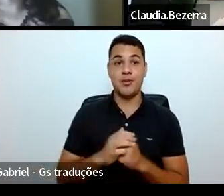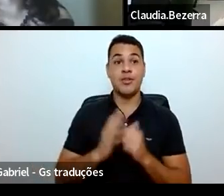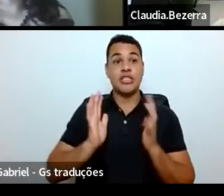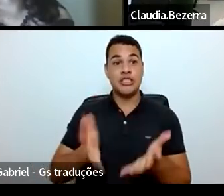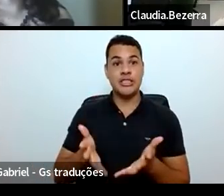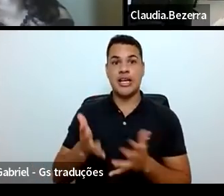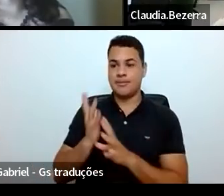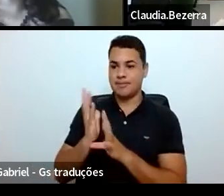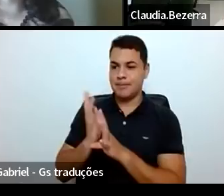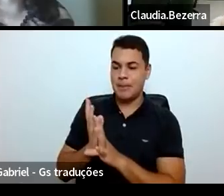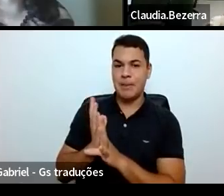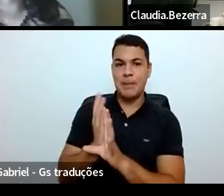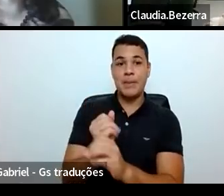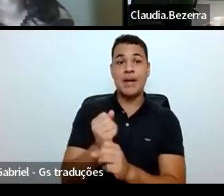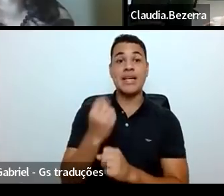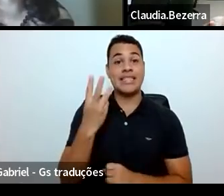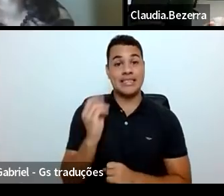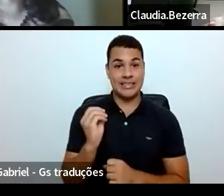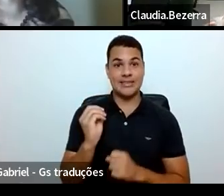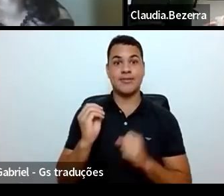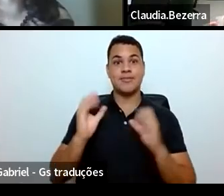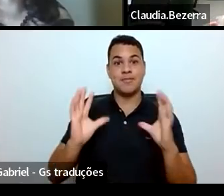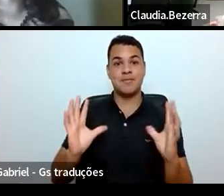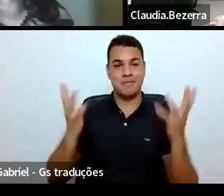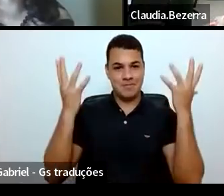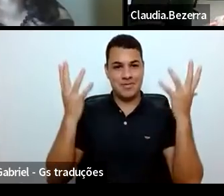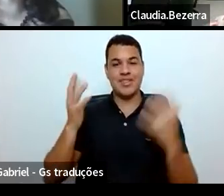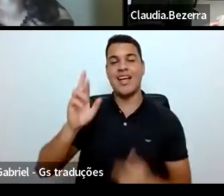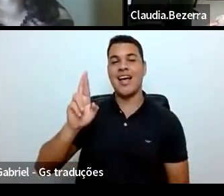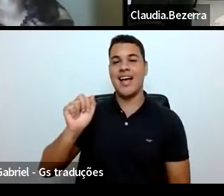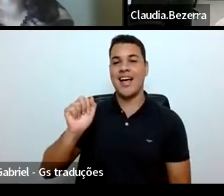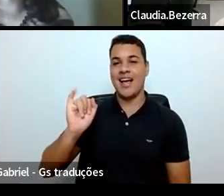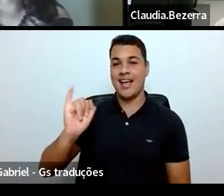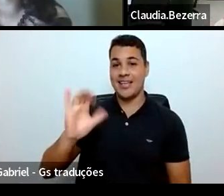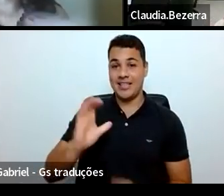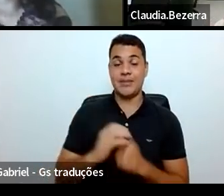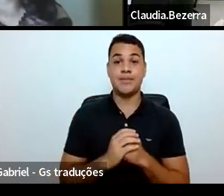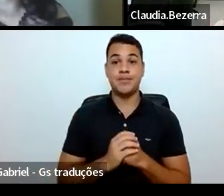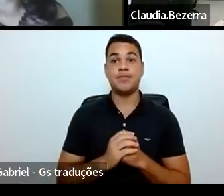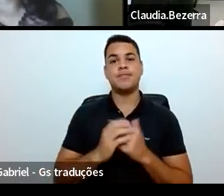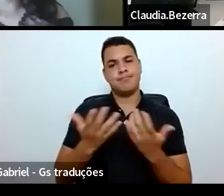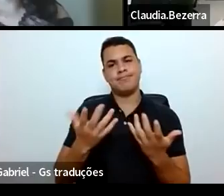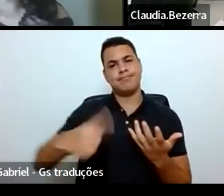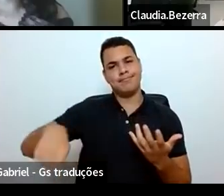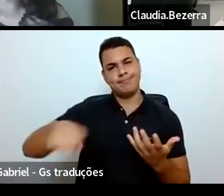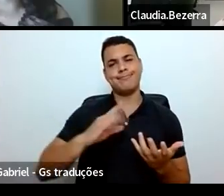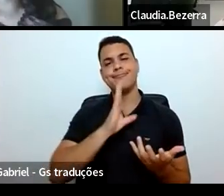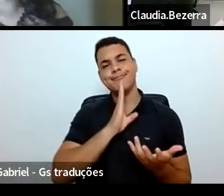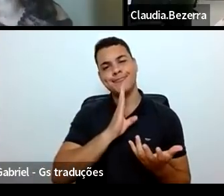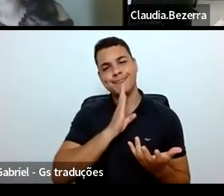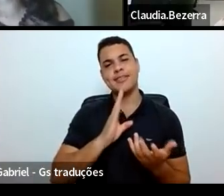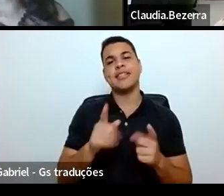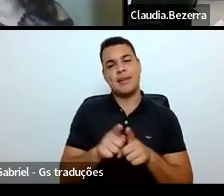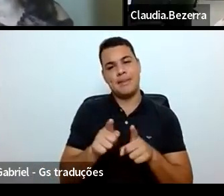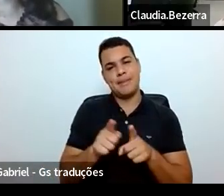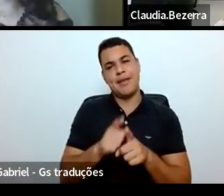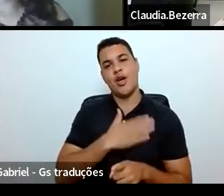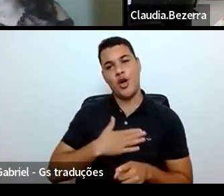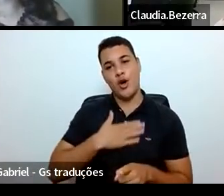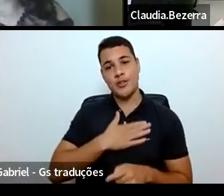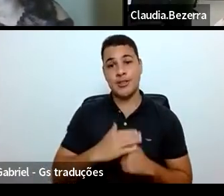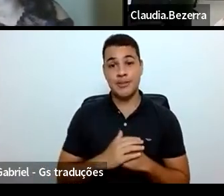Anual de Iniciação Científica, a RAIC, que é tão especial para todos nós aqui na Fiocruz. Eu sou a Cristiane Boar,